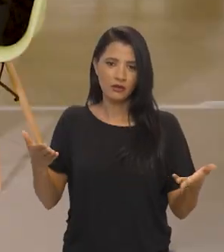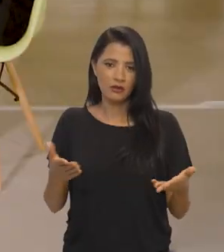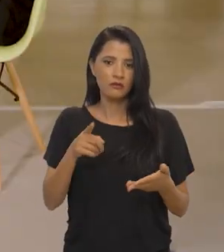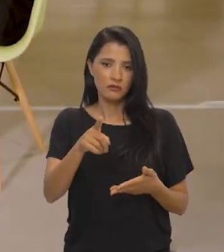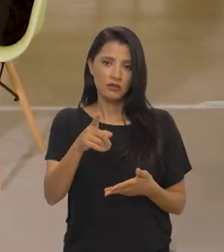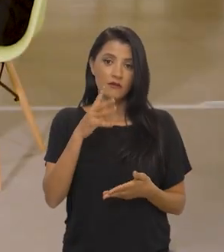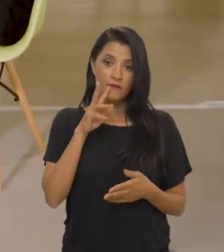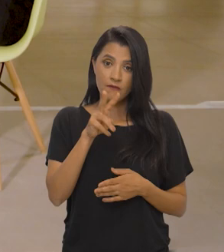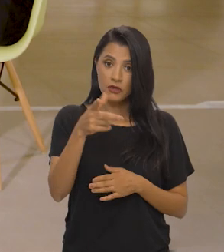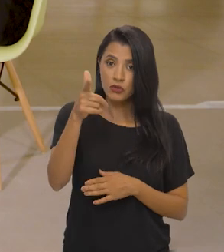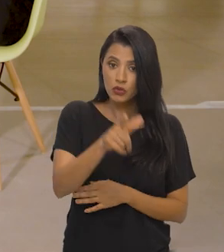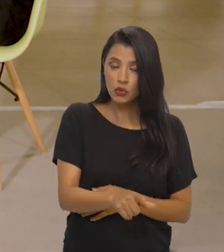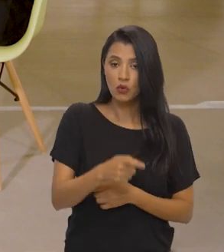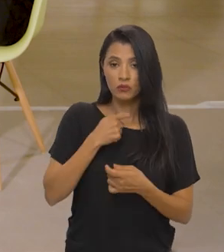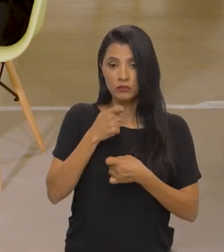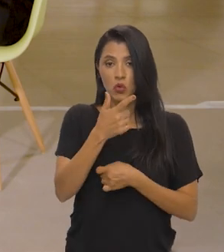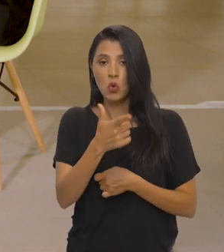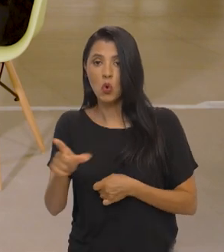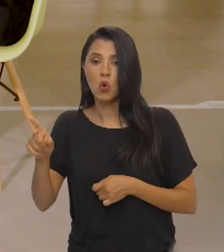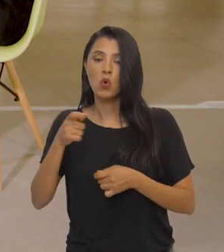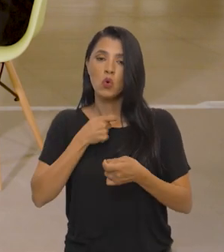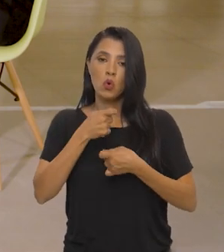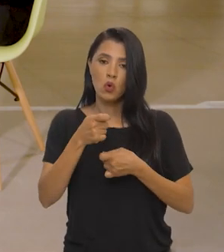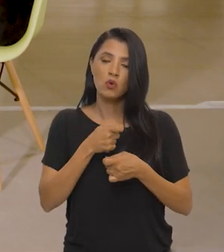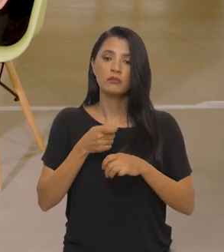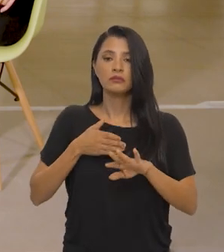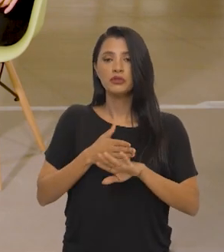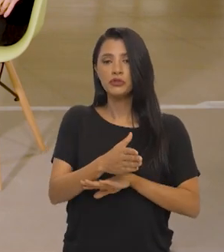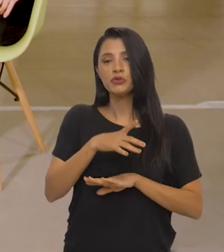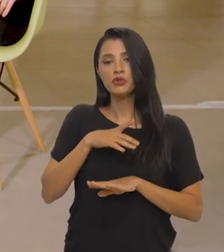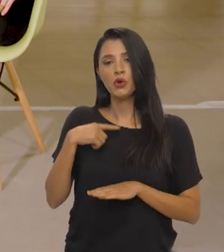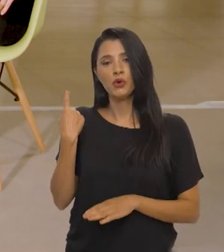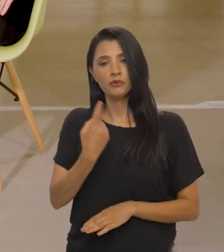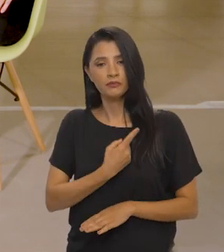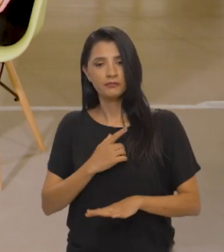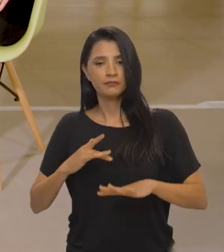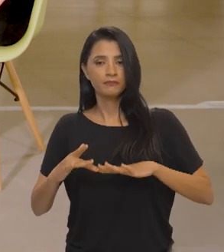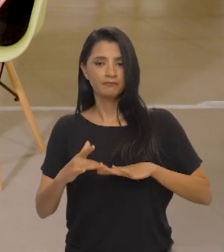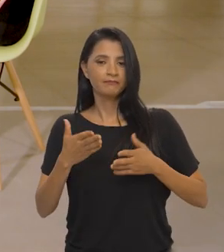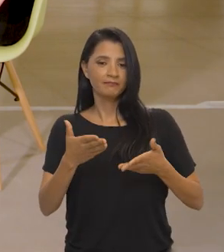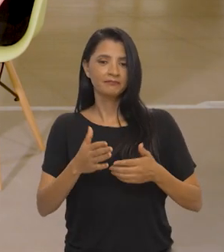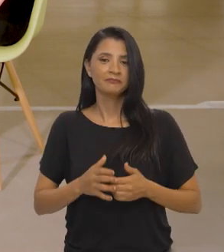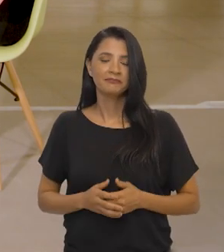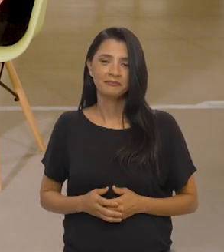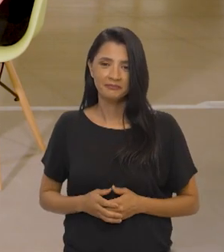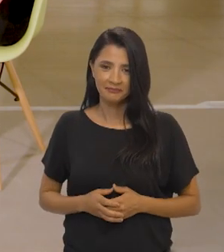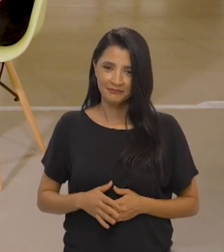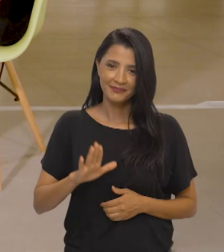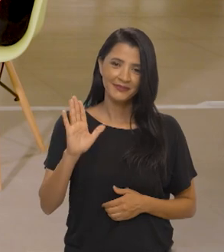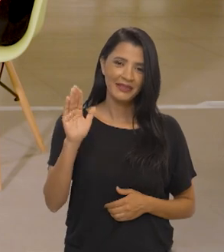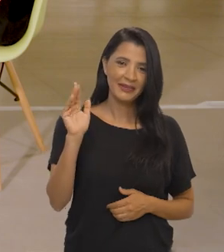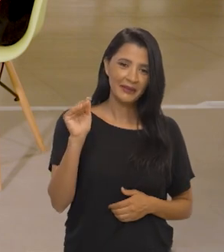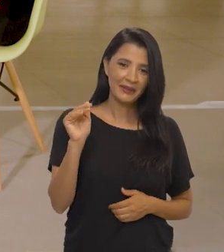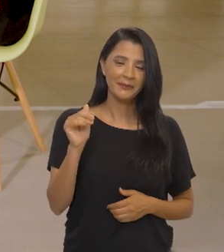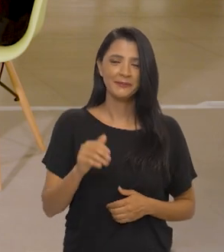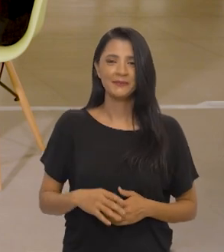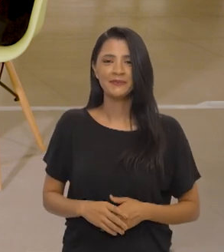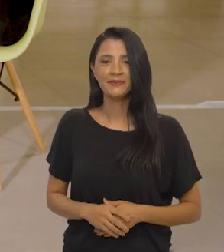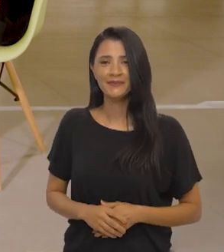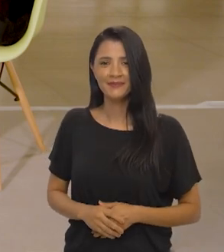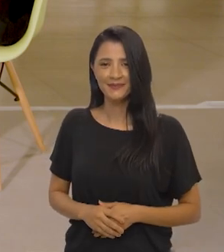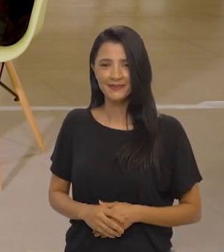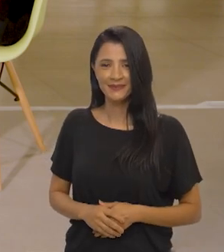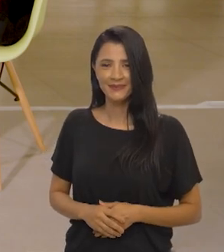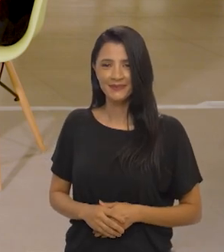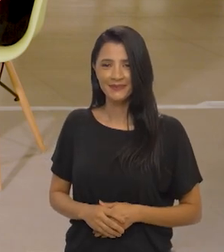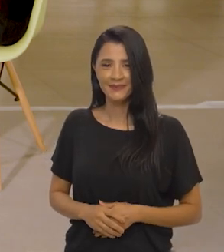em Pauta fica por aqui, mas se você quiser rever esta ou outras entrevistas, basta acessar nossas redes sociais. Até o